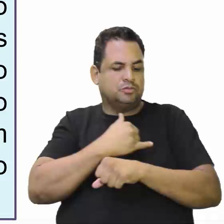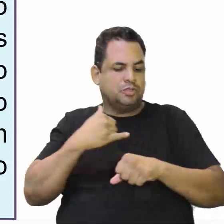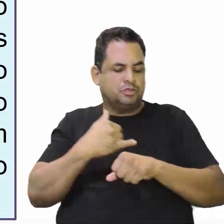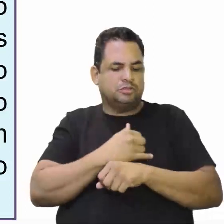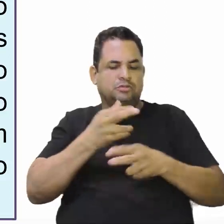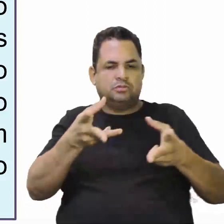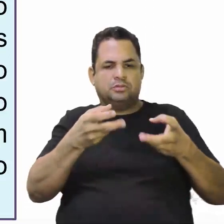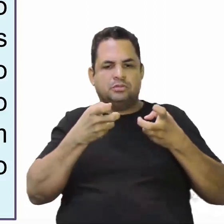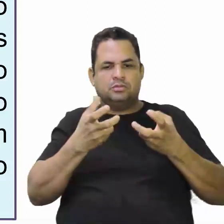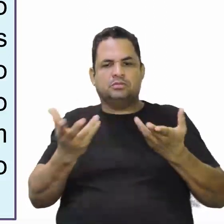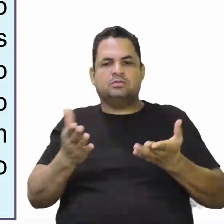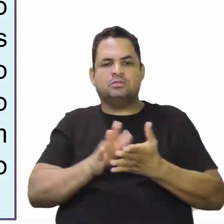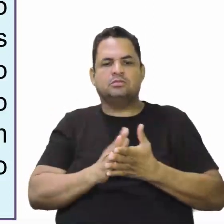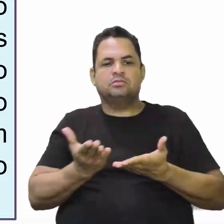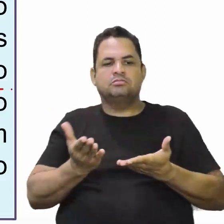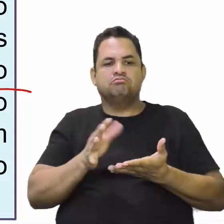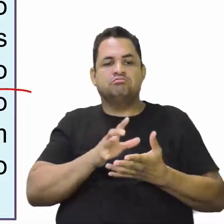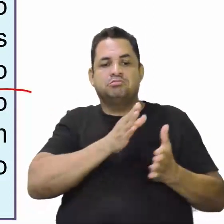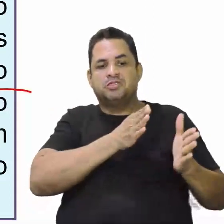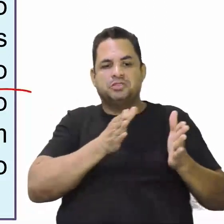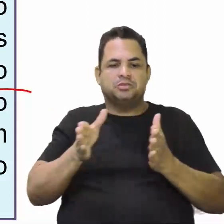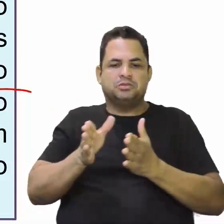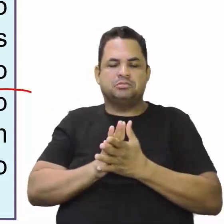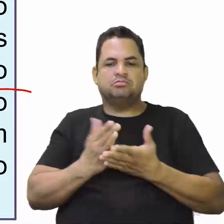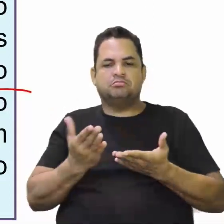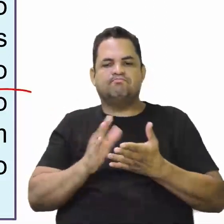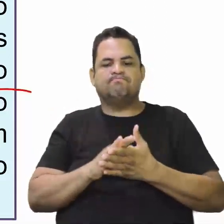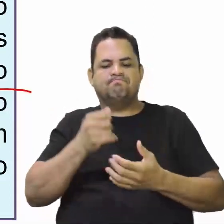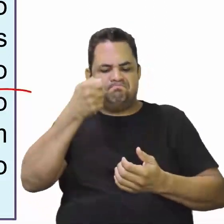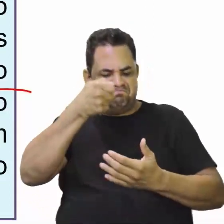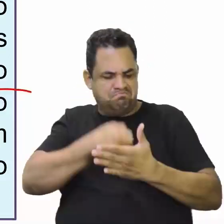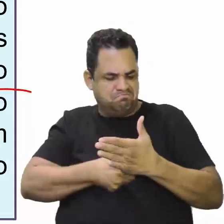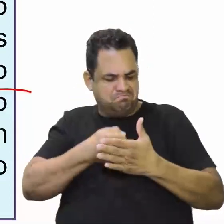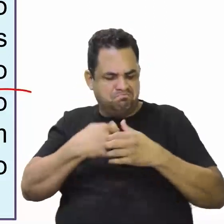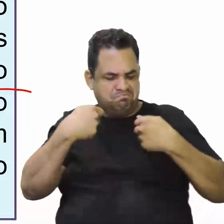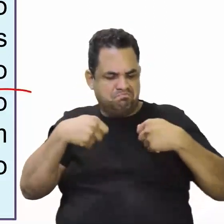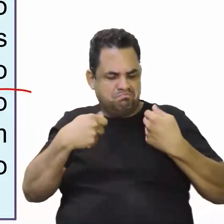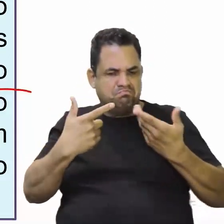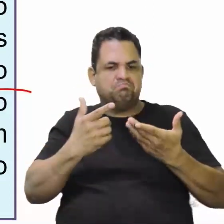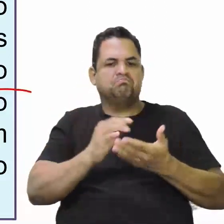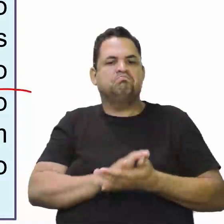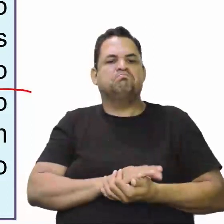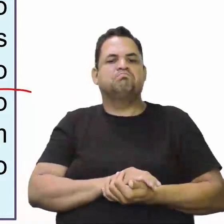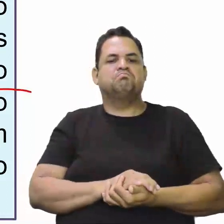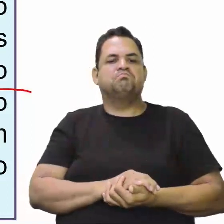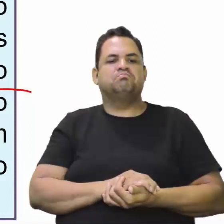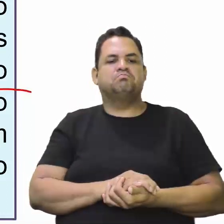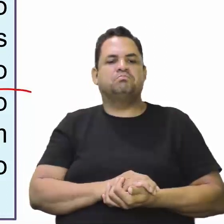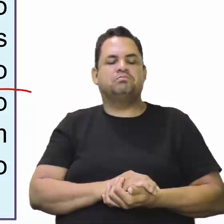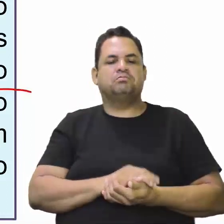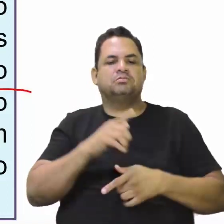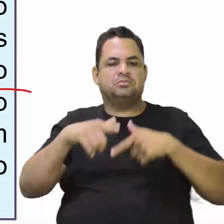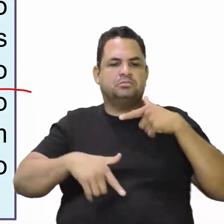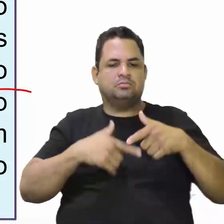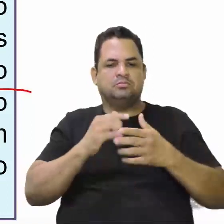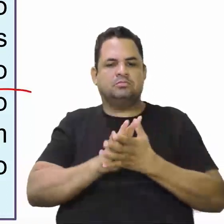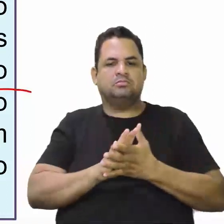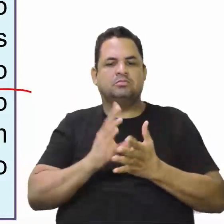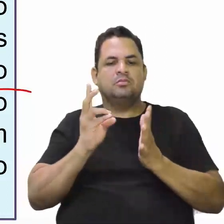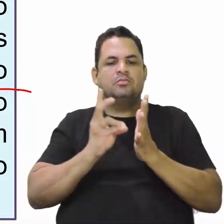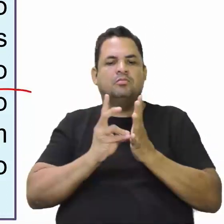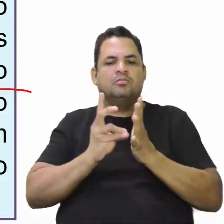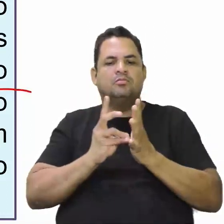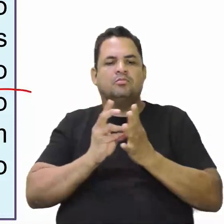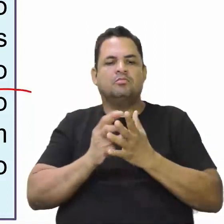Durante determinado tempo, a pessoa era obrigada a trabalhar na mineração. Os índios,